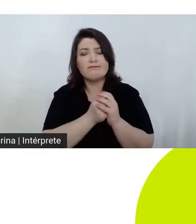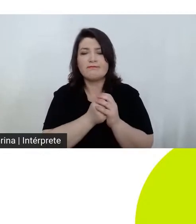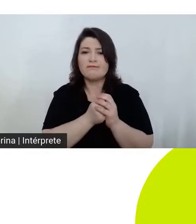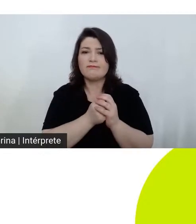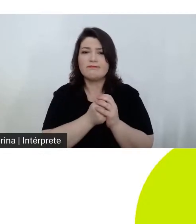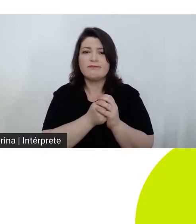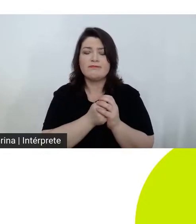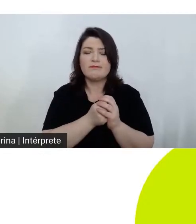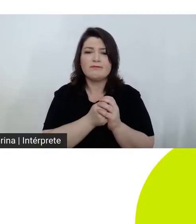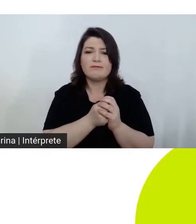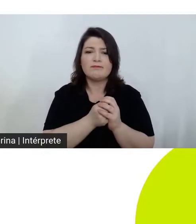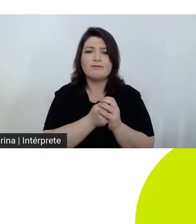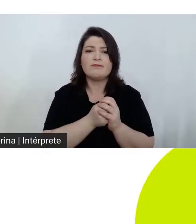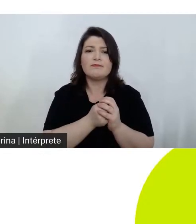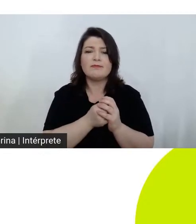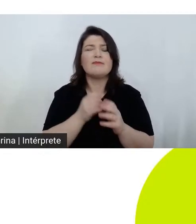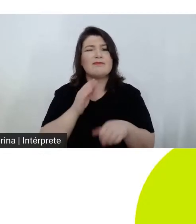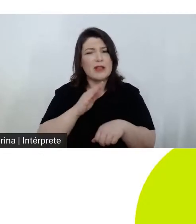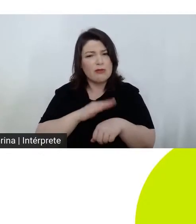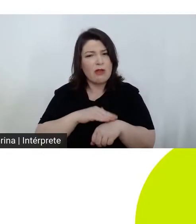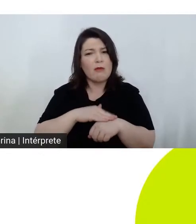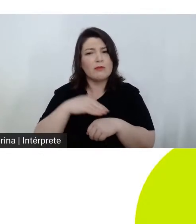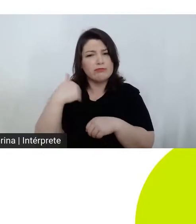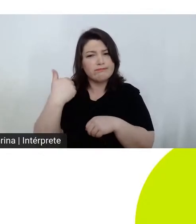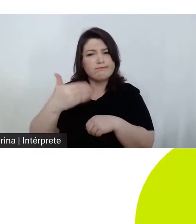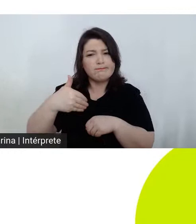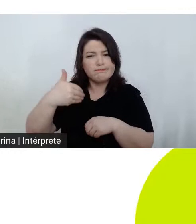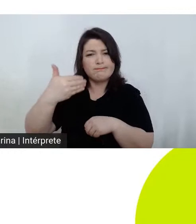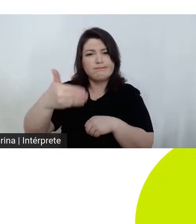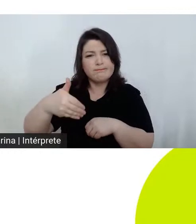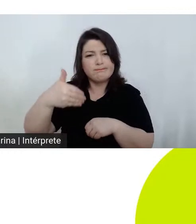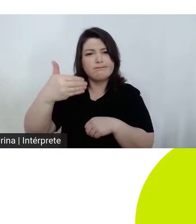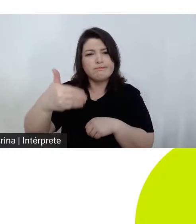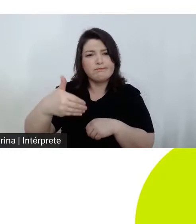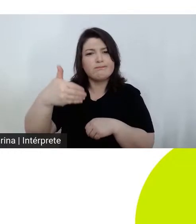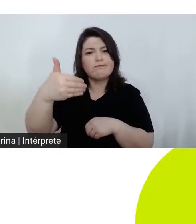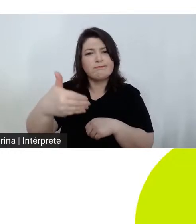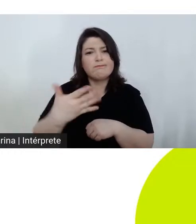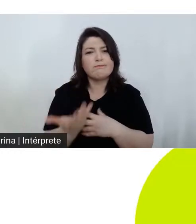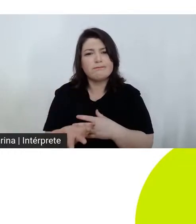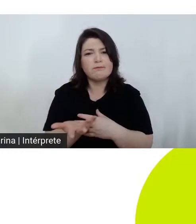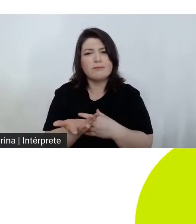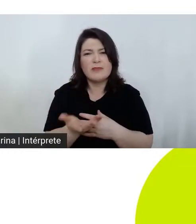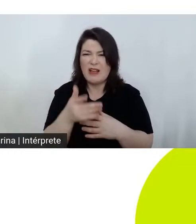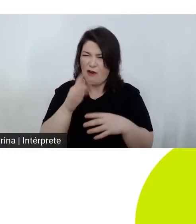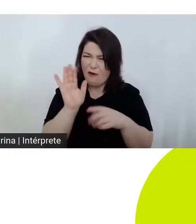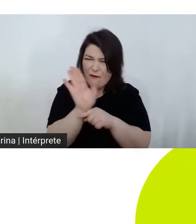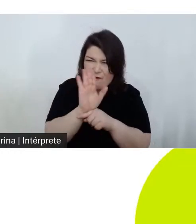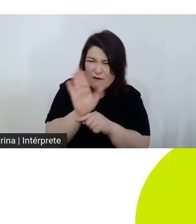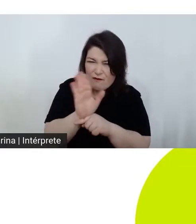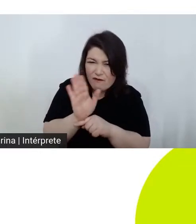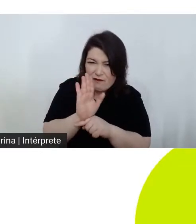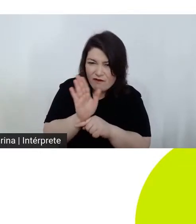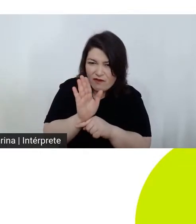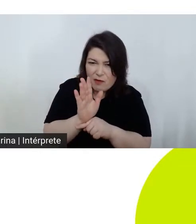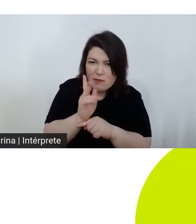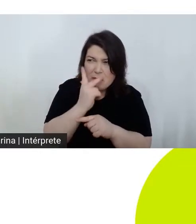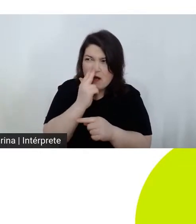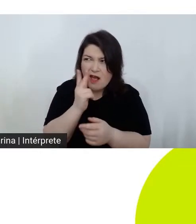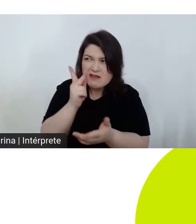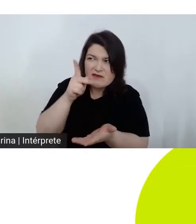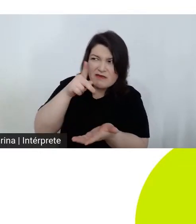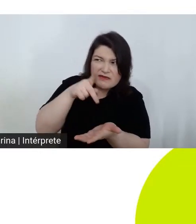e por algum tempo, afinal, joias brutas é uma ficção?